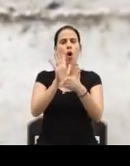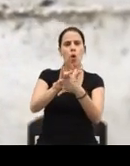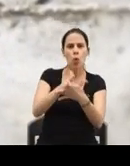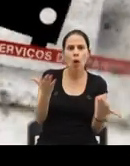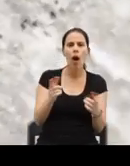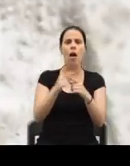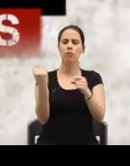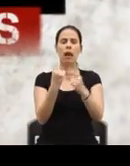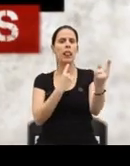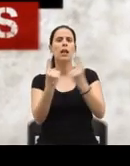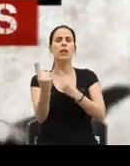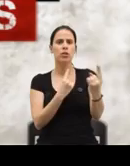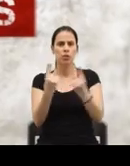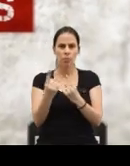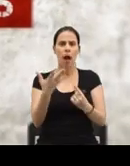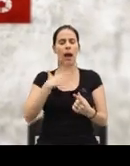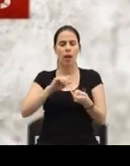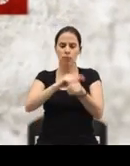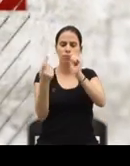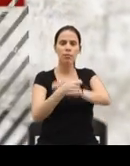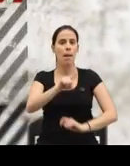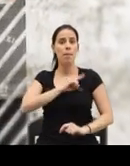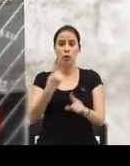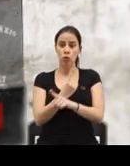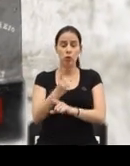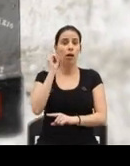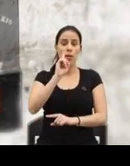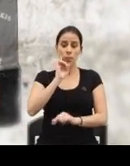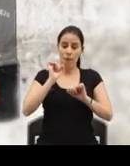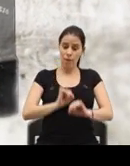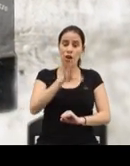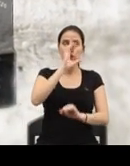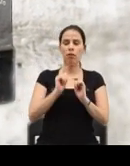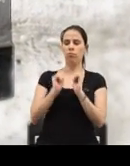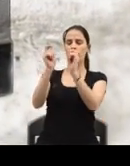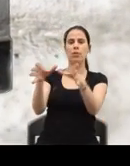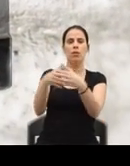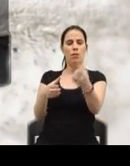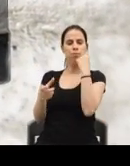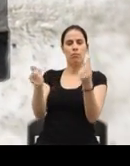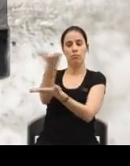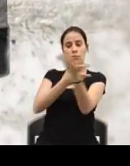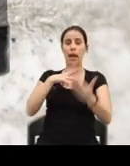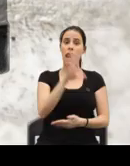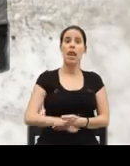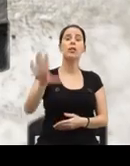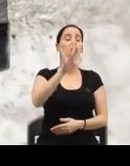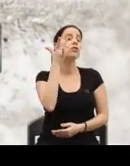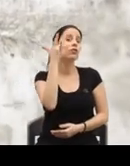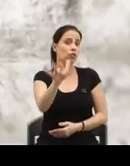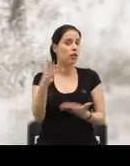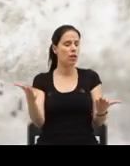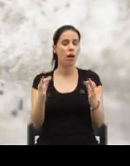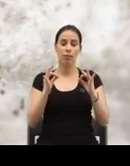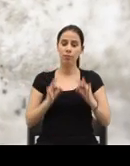correio, serviços de transporte. Querem privatizar importantes empresas públicas entregando-as aos grupos económicos nacionais e estrangeiros.